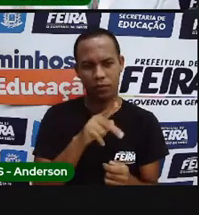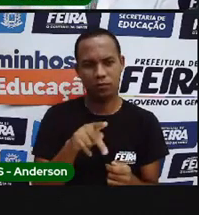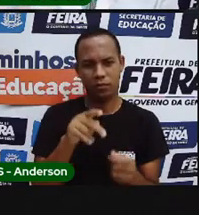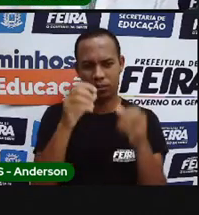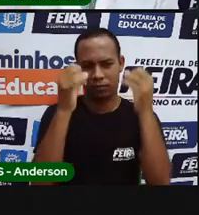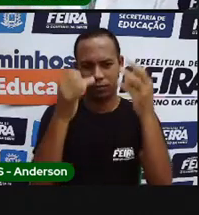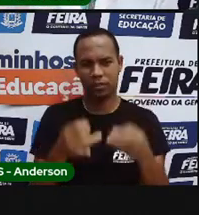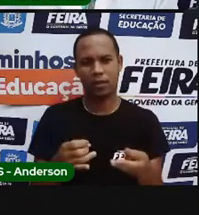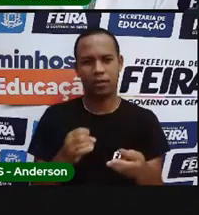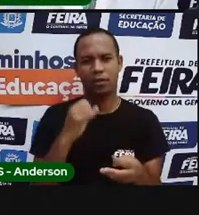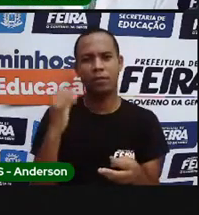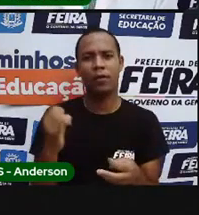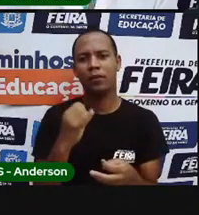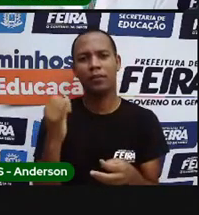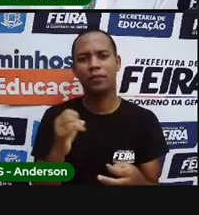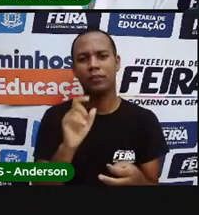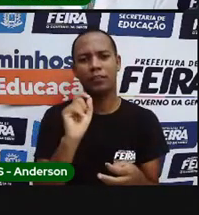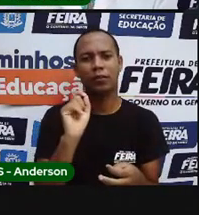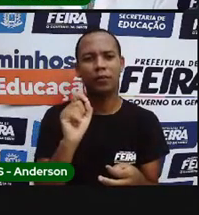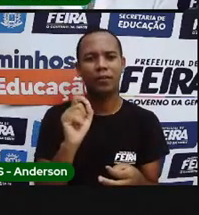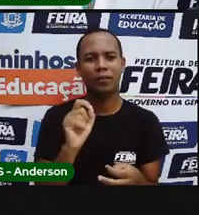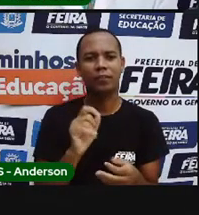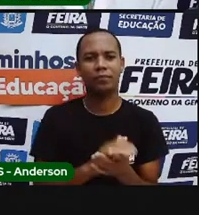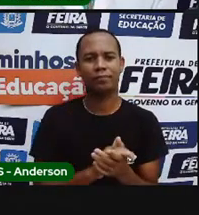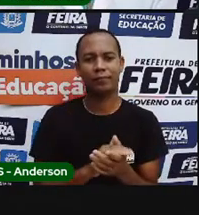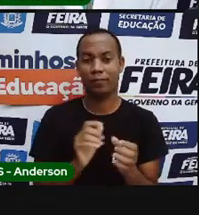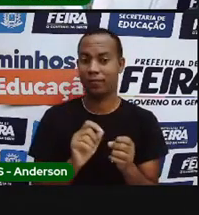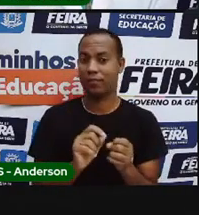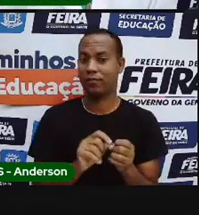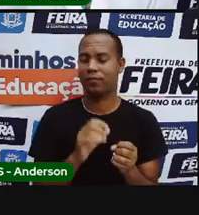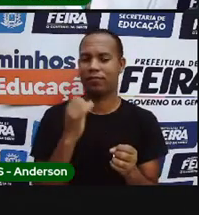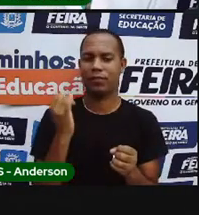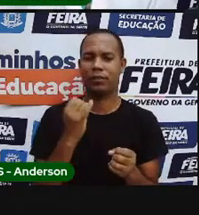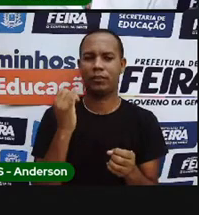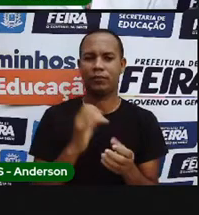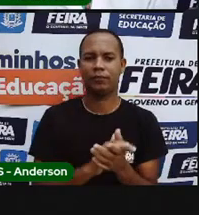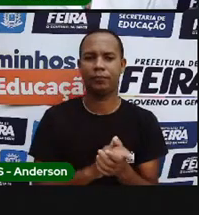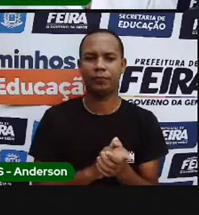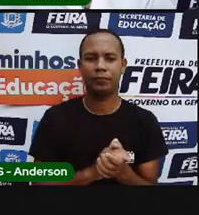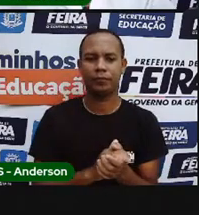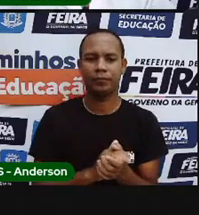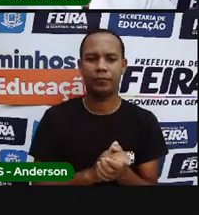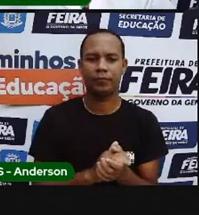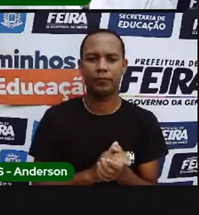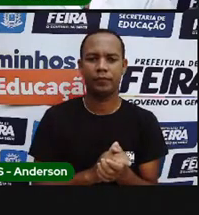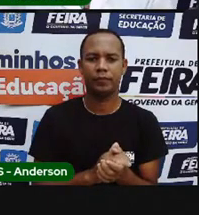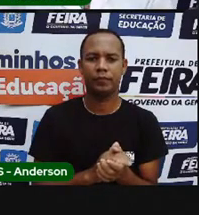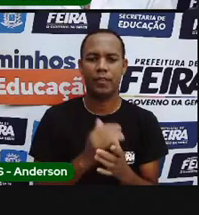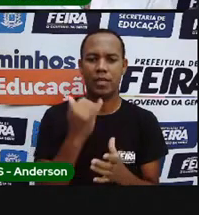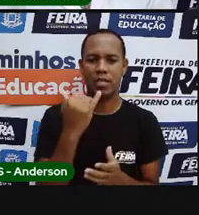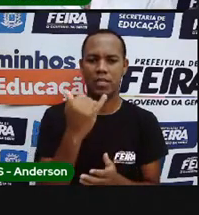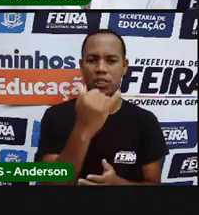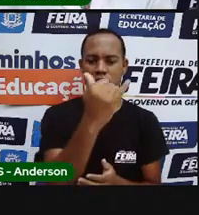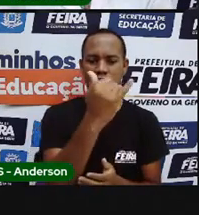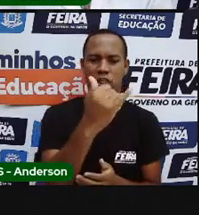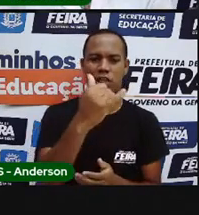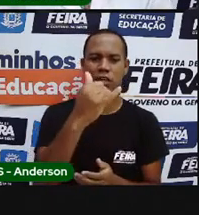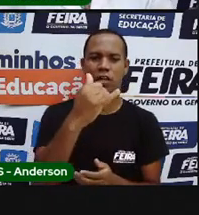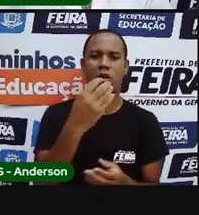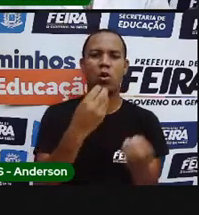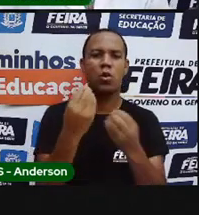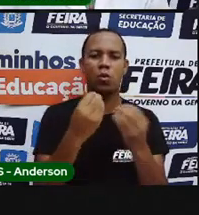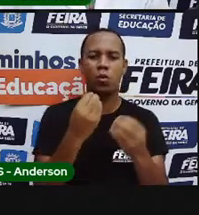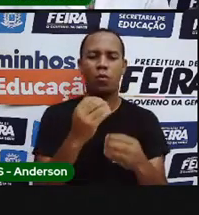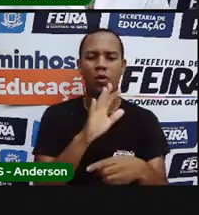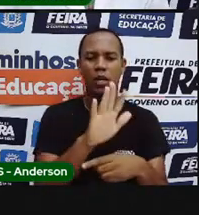tentar. Tentem, tentem sempre, viu? Bom, economizar energia elétrica. Como é que economiza energia elétrica?